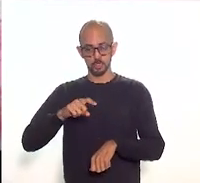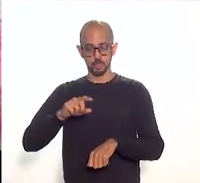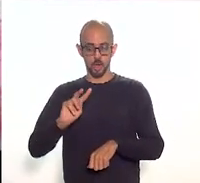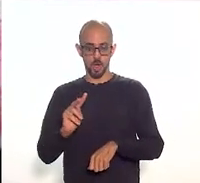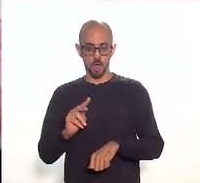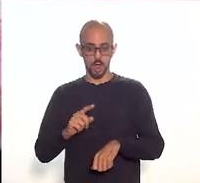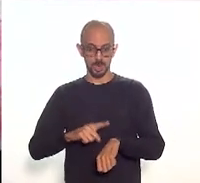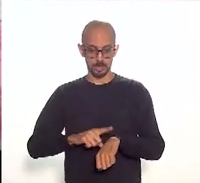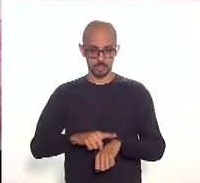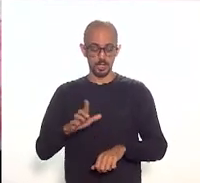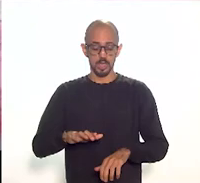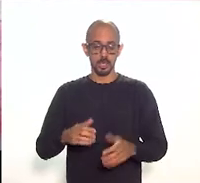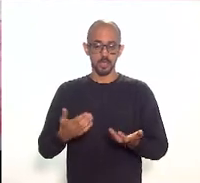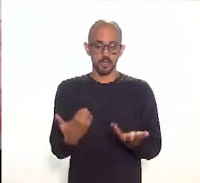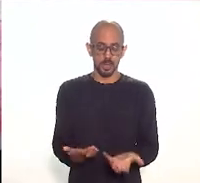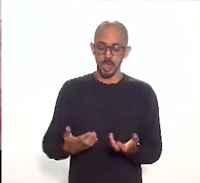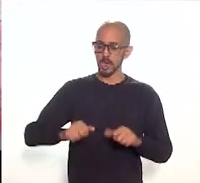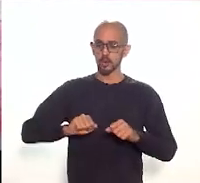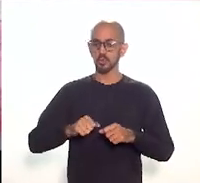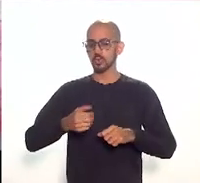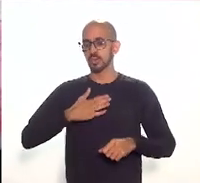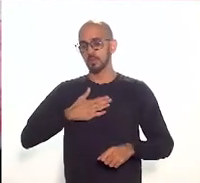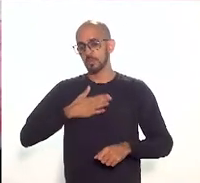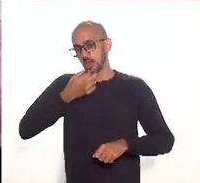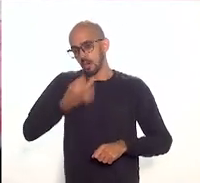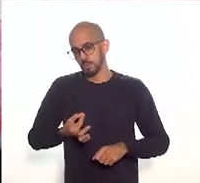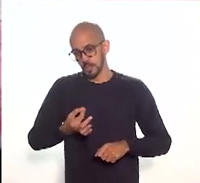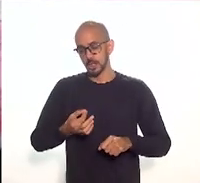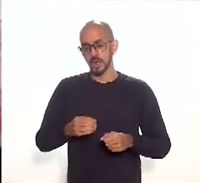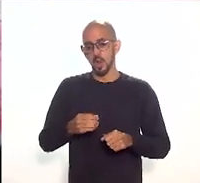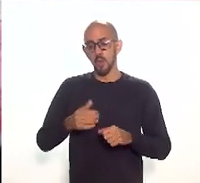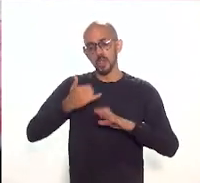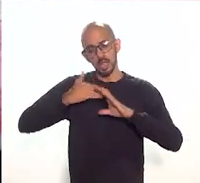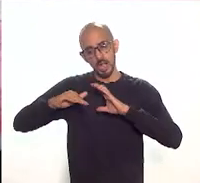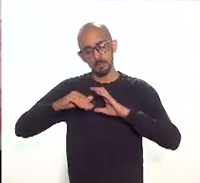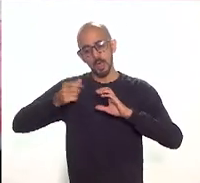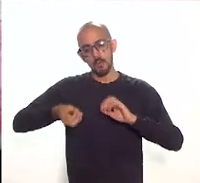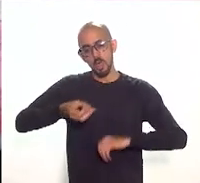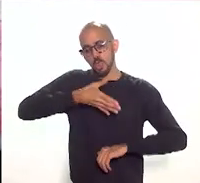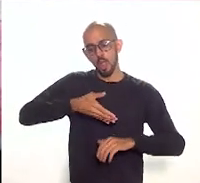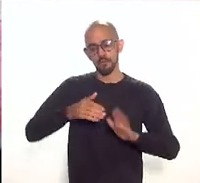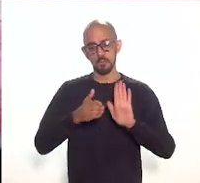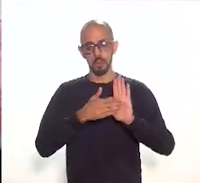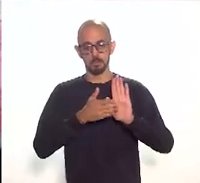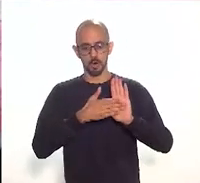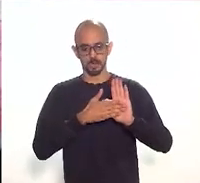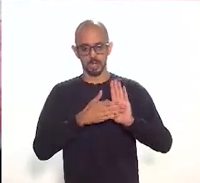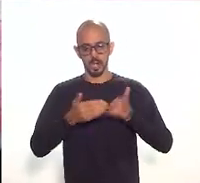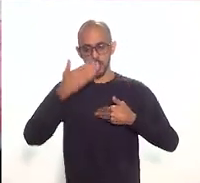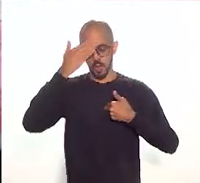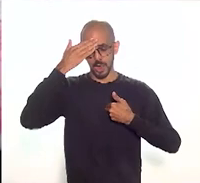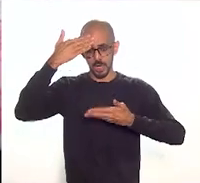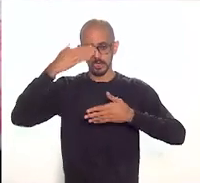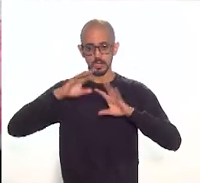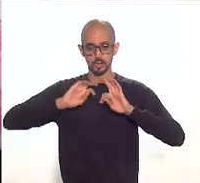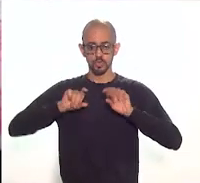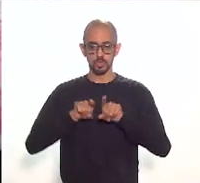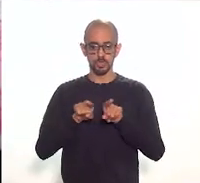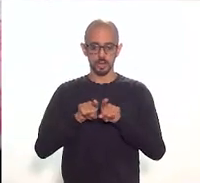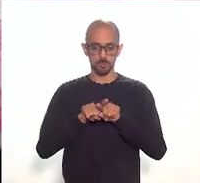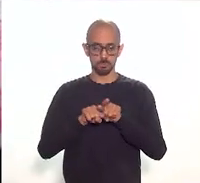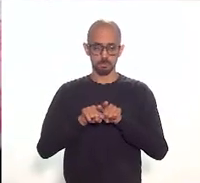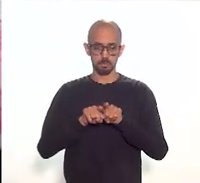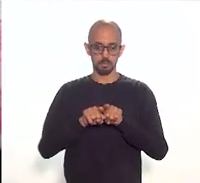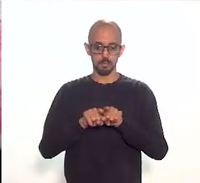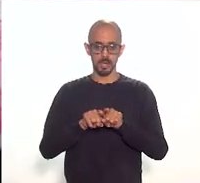articulado com 11 ponderações e encaminhar nove propostas. Agradeço ao excelentíssimo presidente da Comissão de